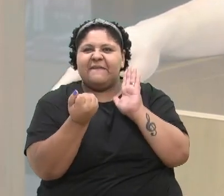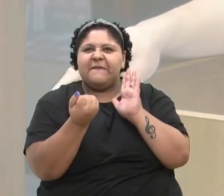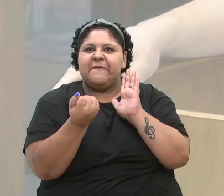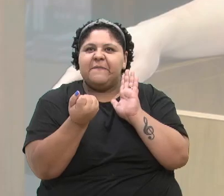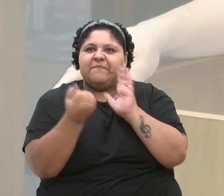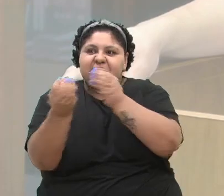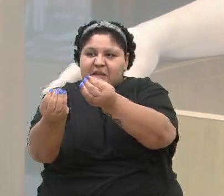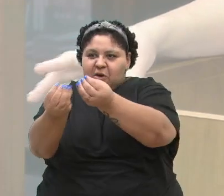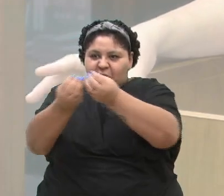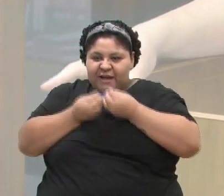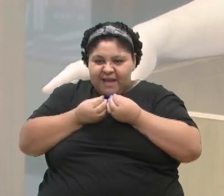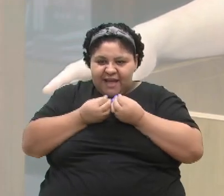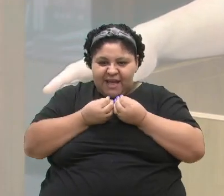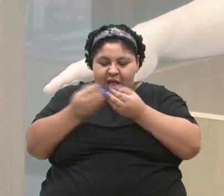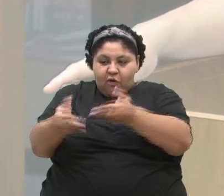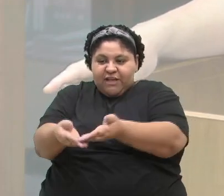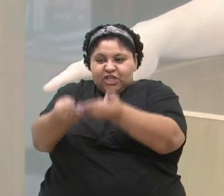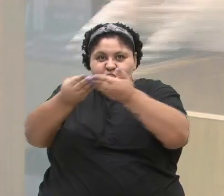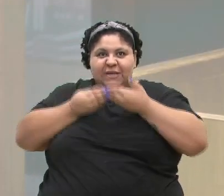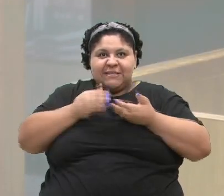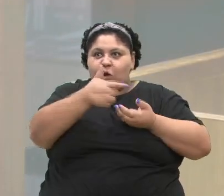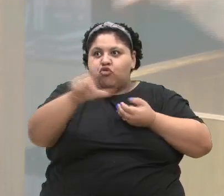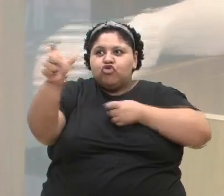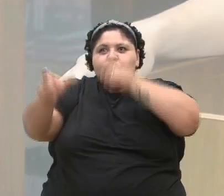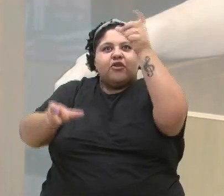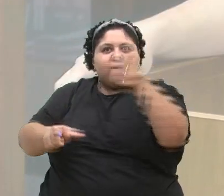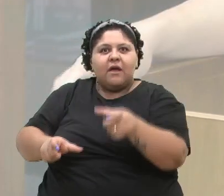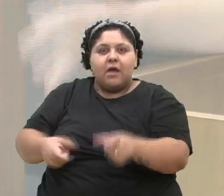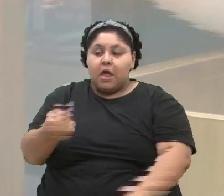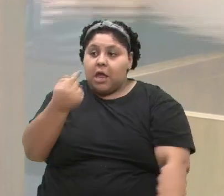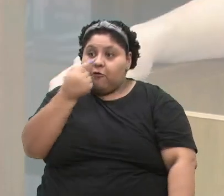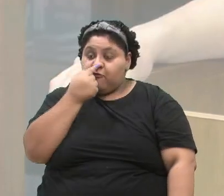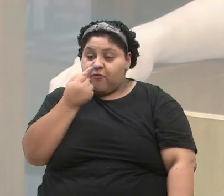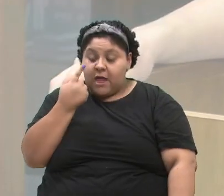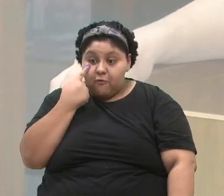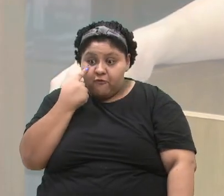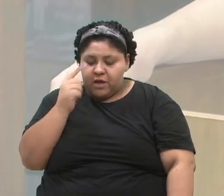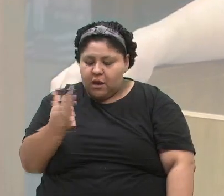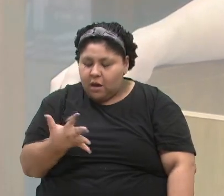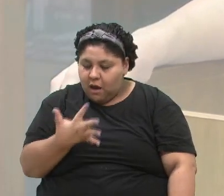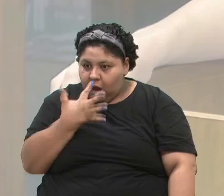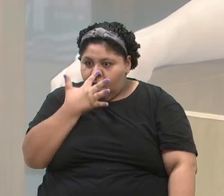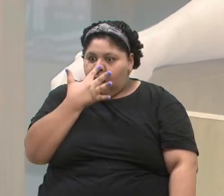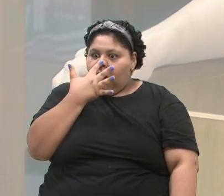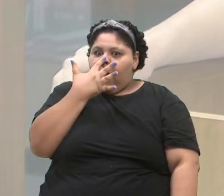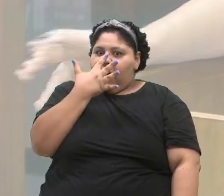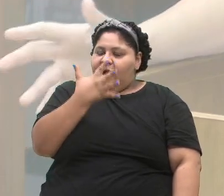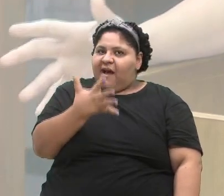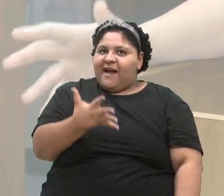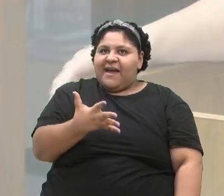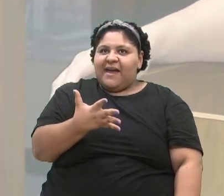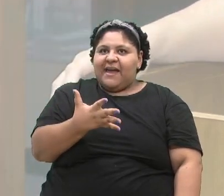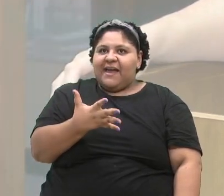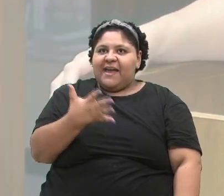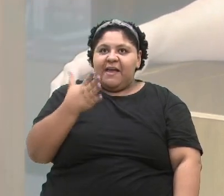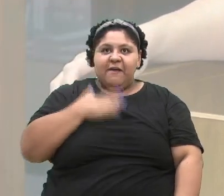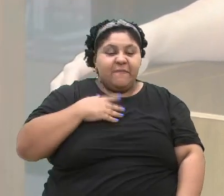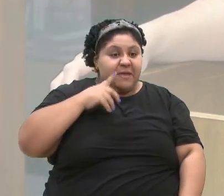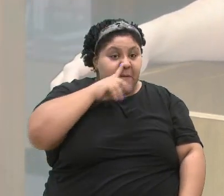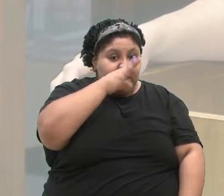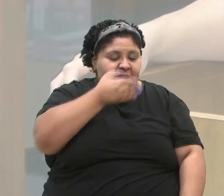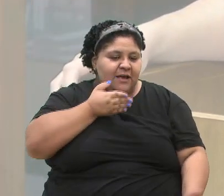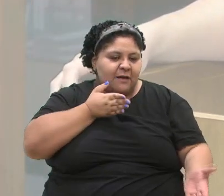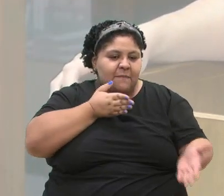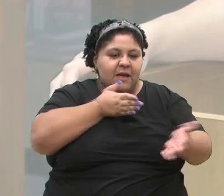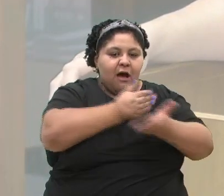olhei e fiquei encantado. disse, tá bom, um tu pode pegar. Eu pulei naquele tênis com uma alegria